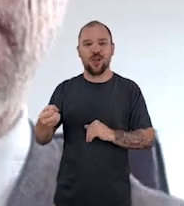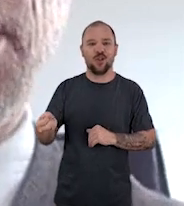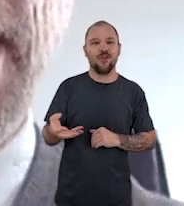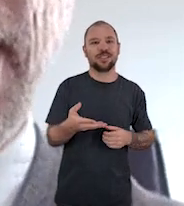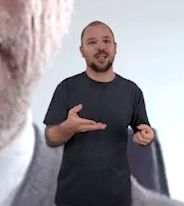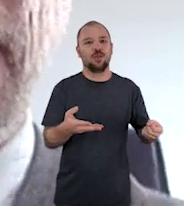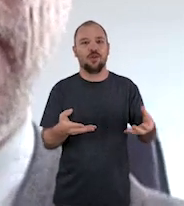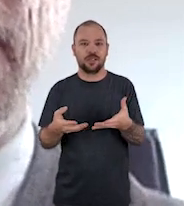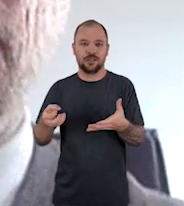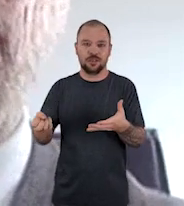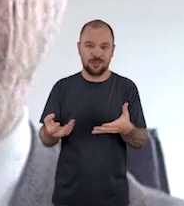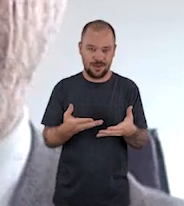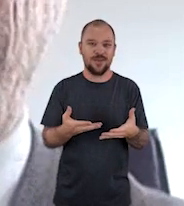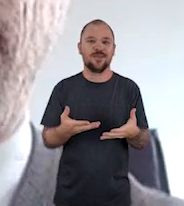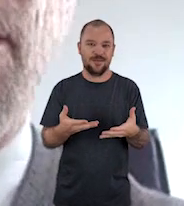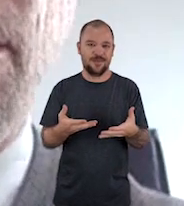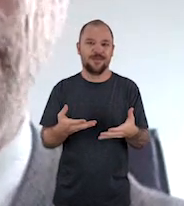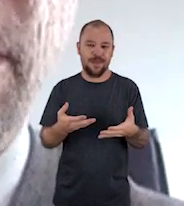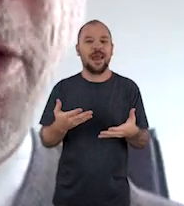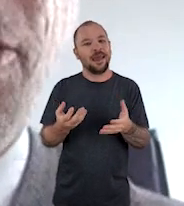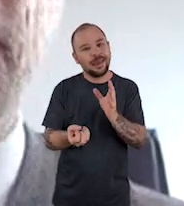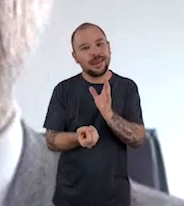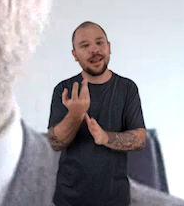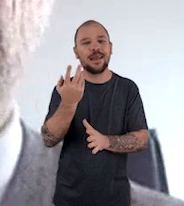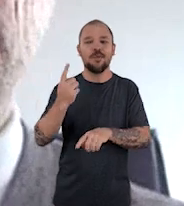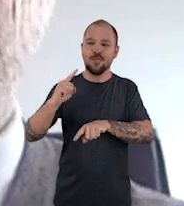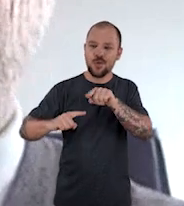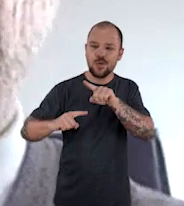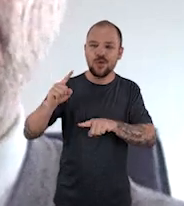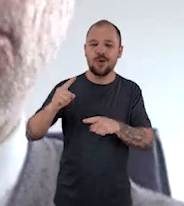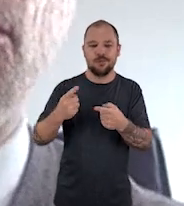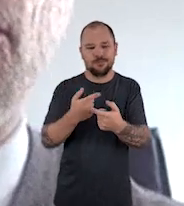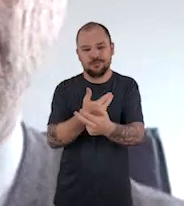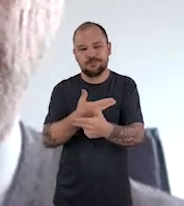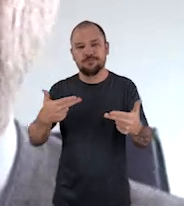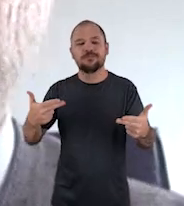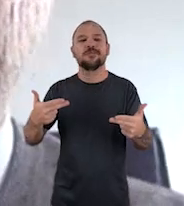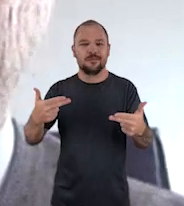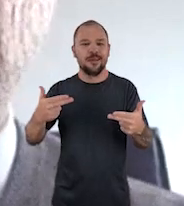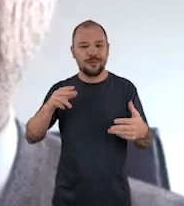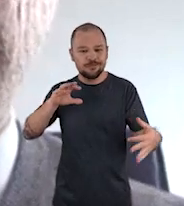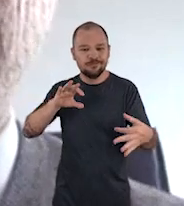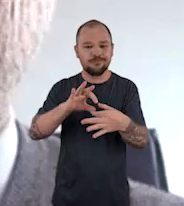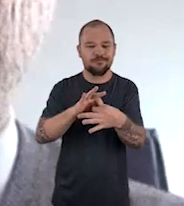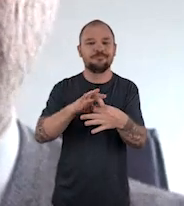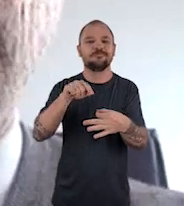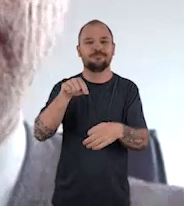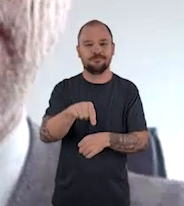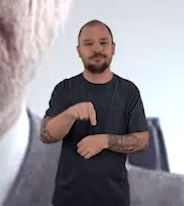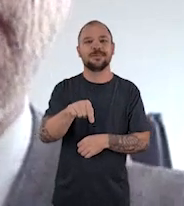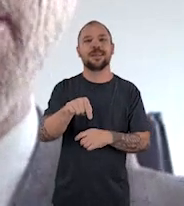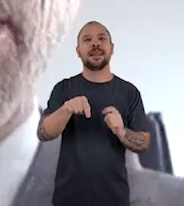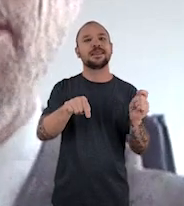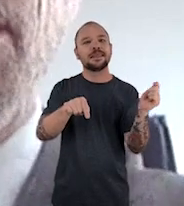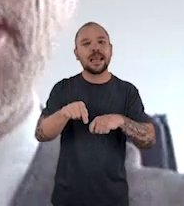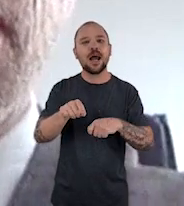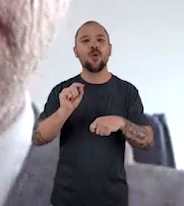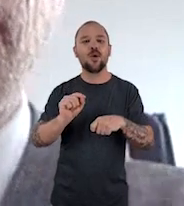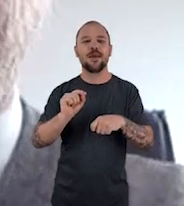quer dizer, que gera aí reflexões e produtos com alto grau de conhecimento agregado,